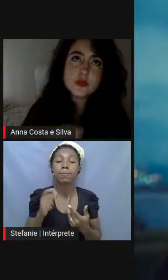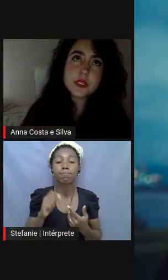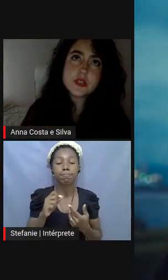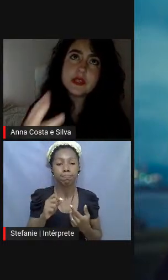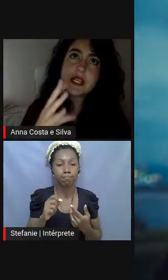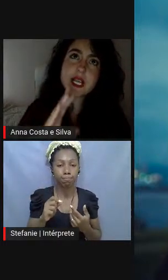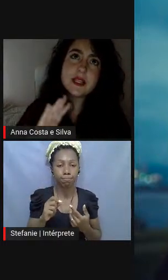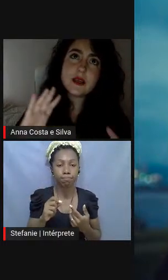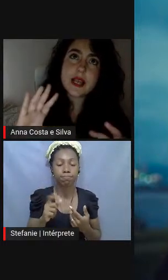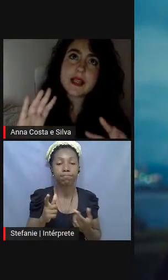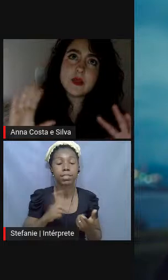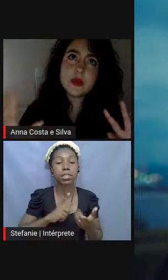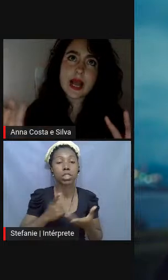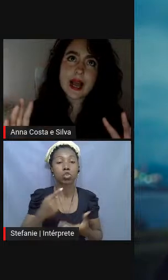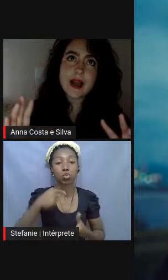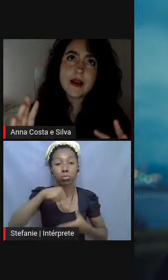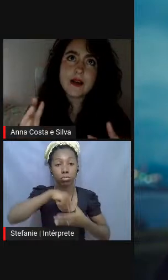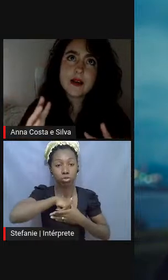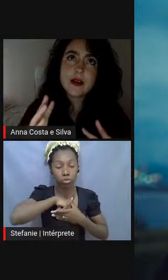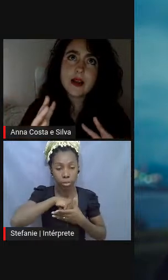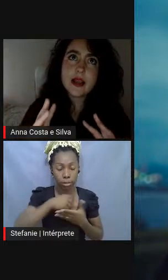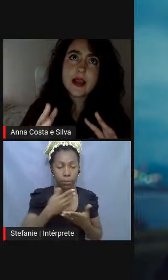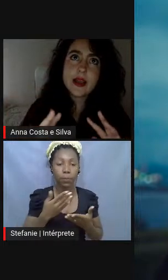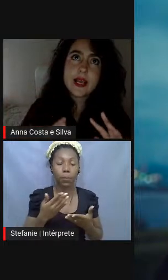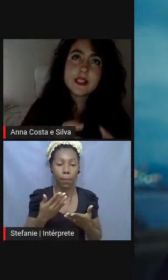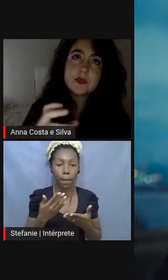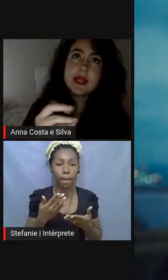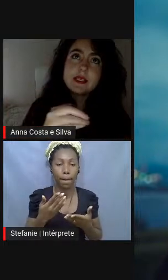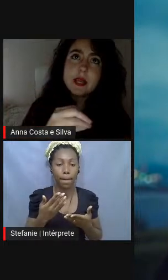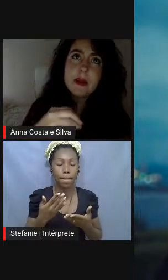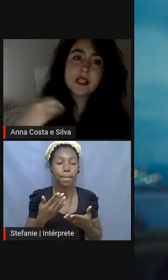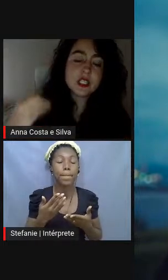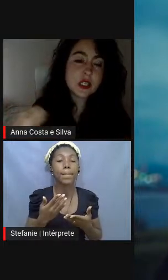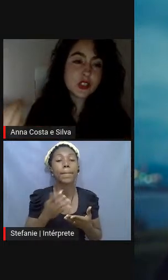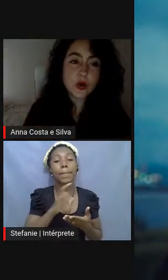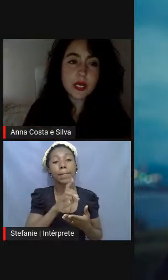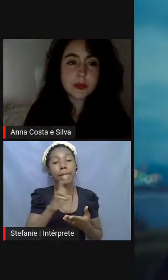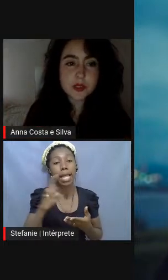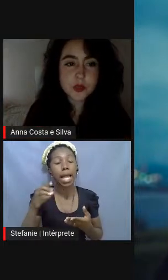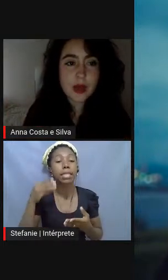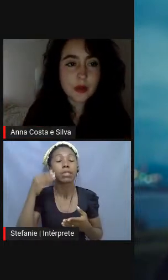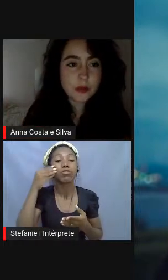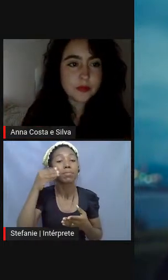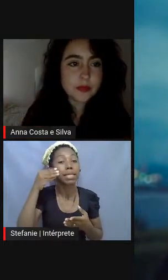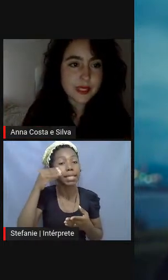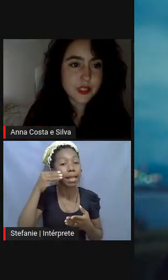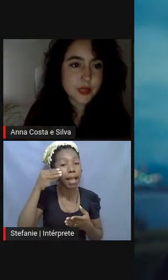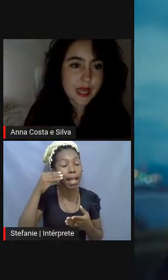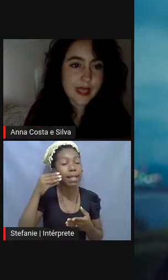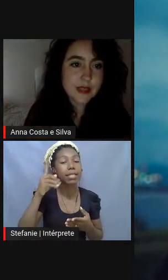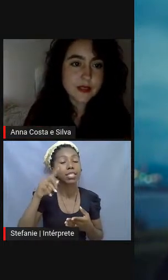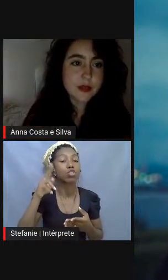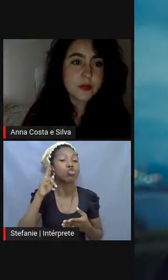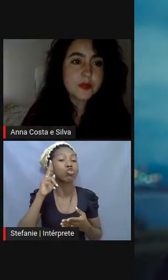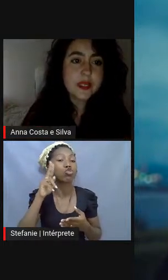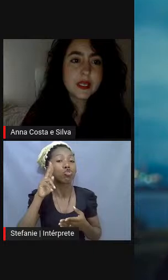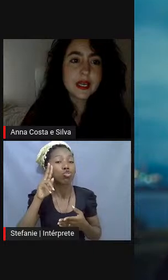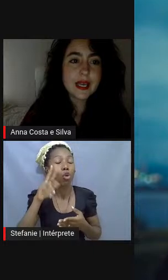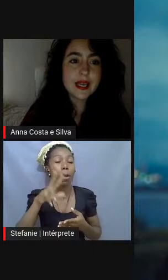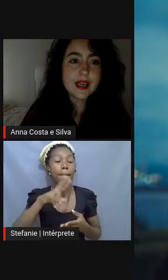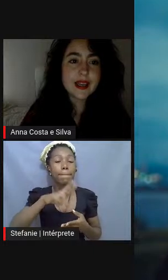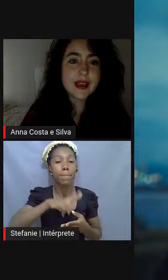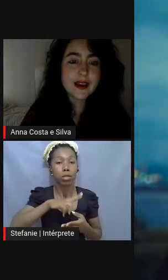subjetividade. Cada lugar, cada experiência era a partir da história pessoal dessas mulheres. Então,